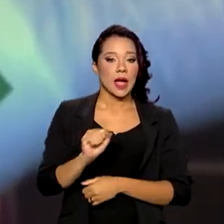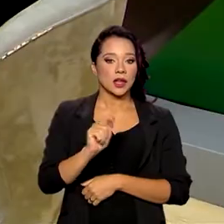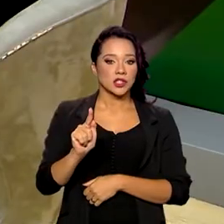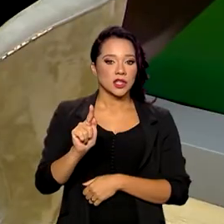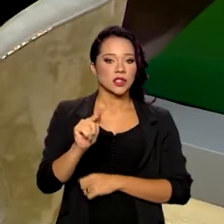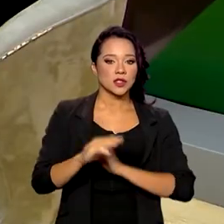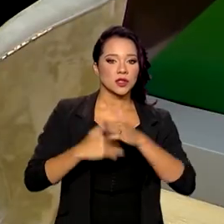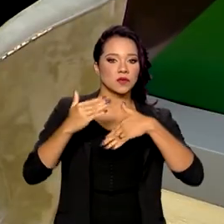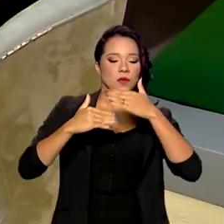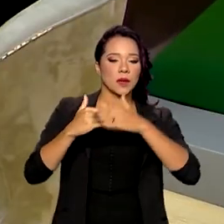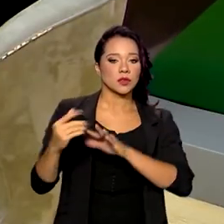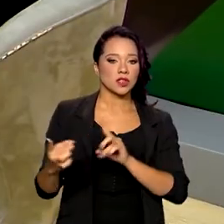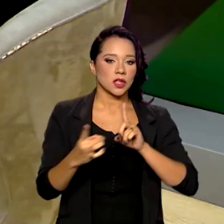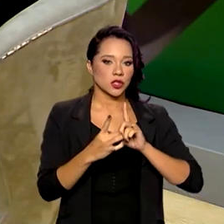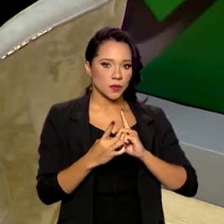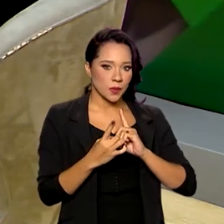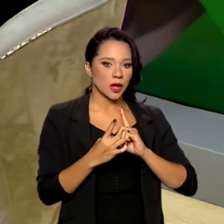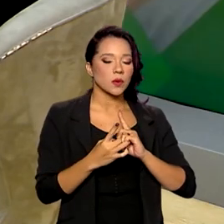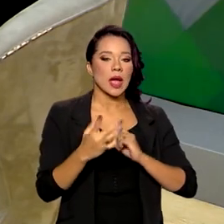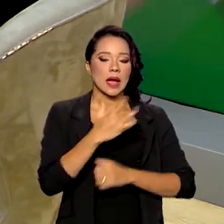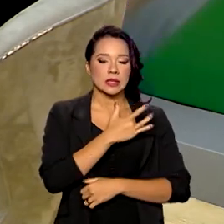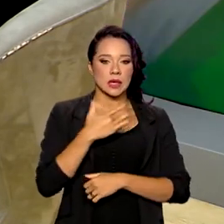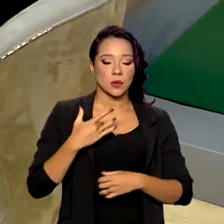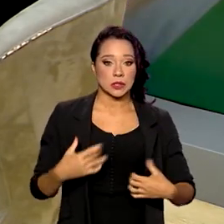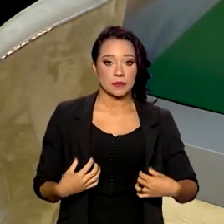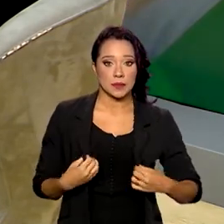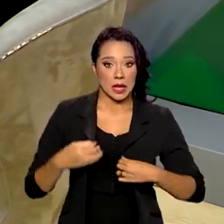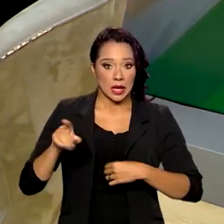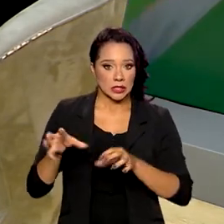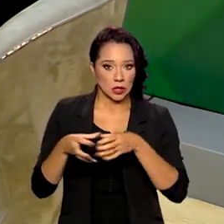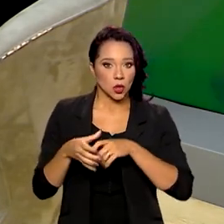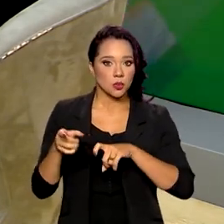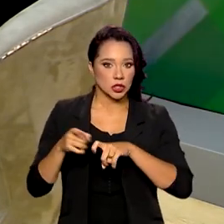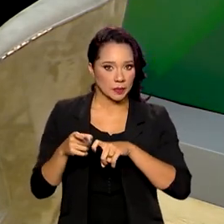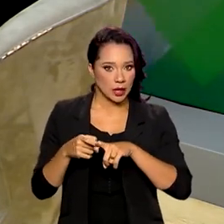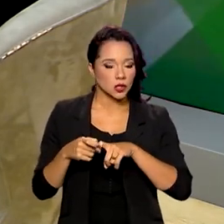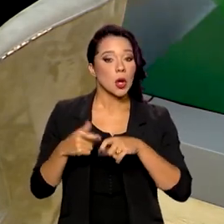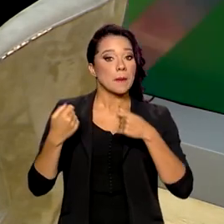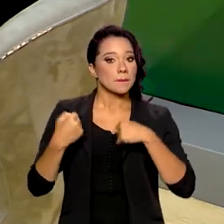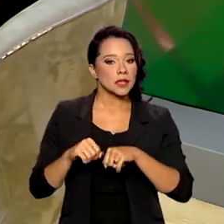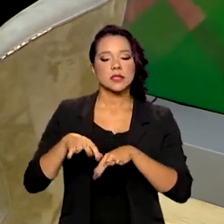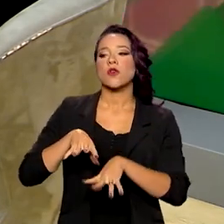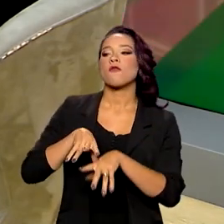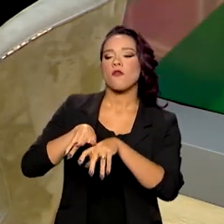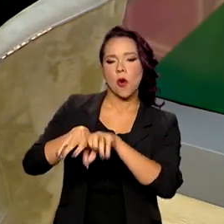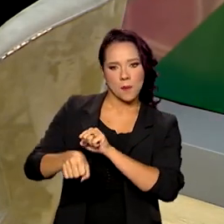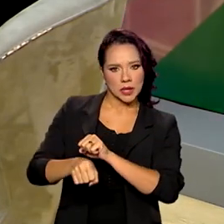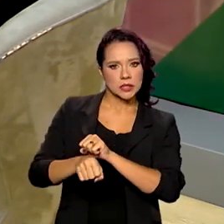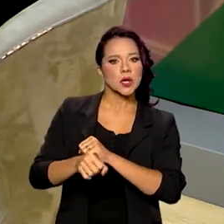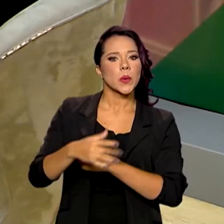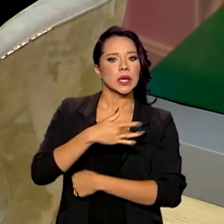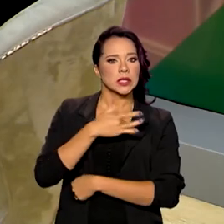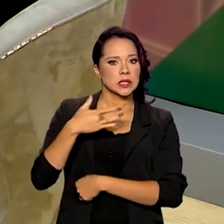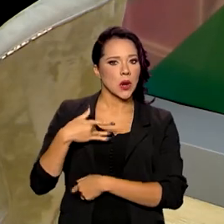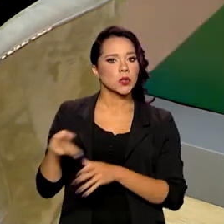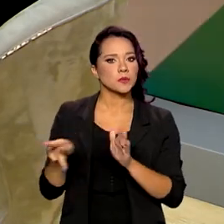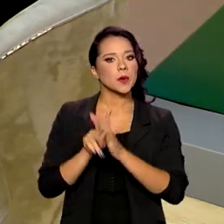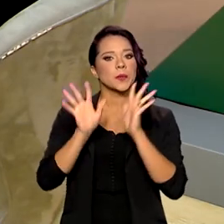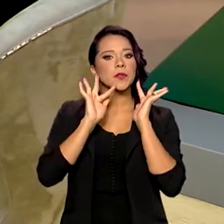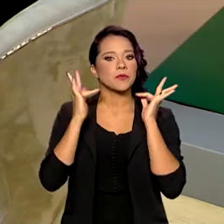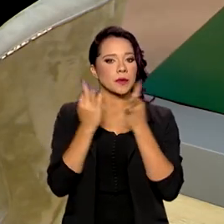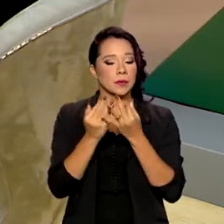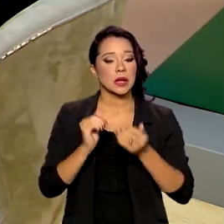Atenção Primária à Saúde. Esses médicos, eles têm que fazer uma formação em saúde da família,